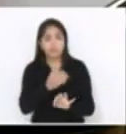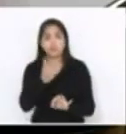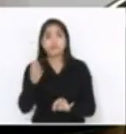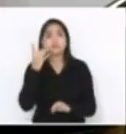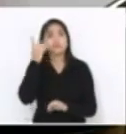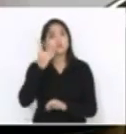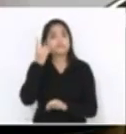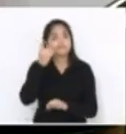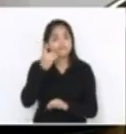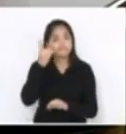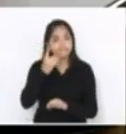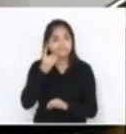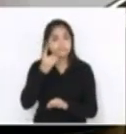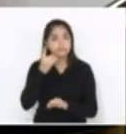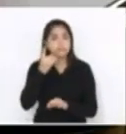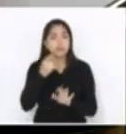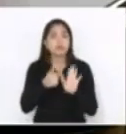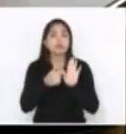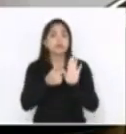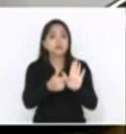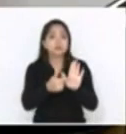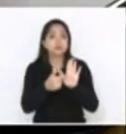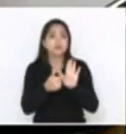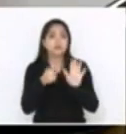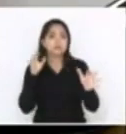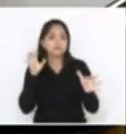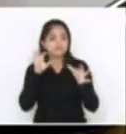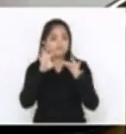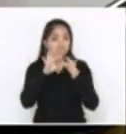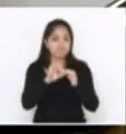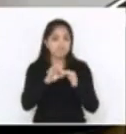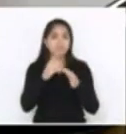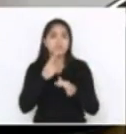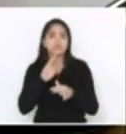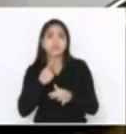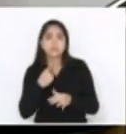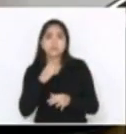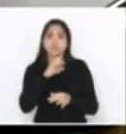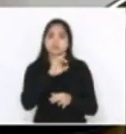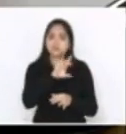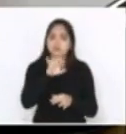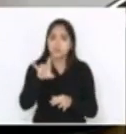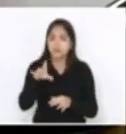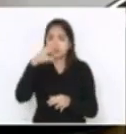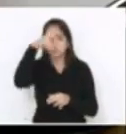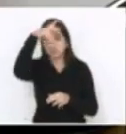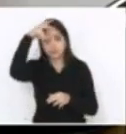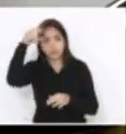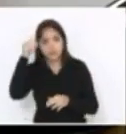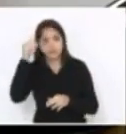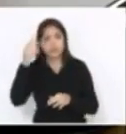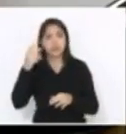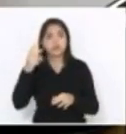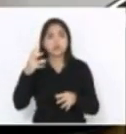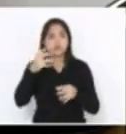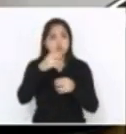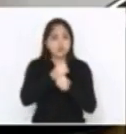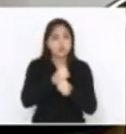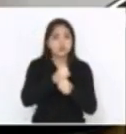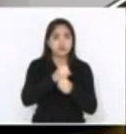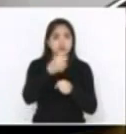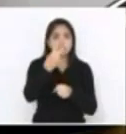senhores parlamentares, que isso venha ao encontro do desejo de todos os prefeitos do nosso 295